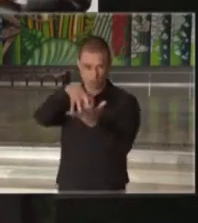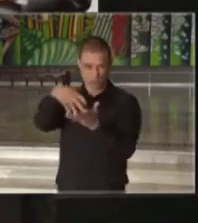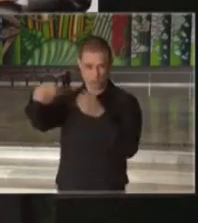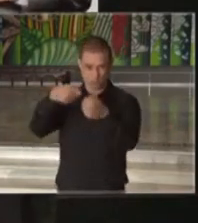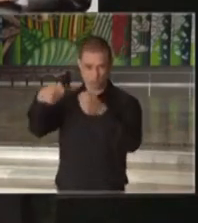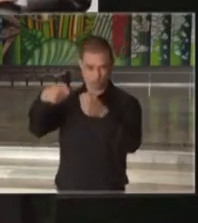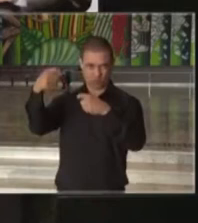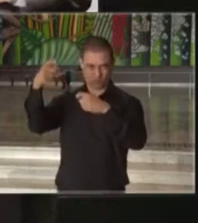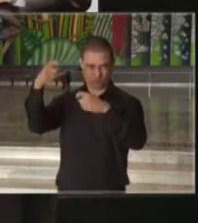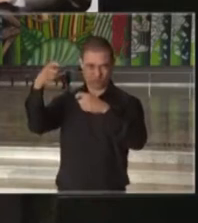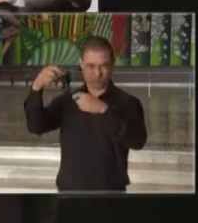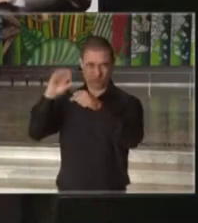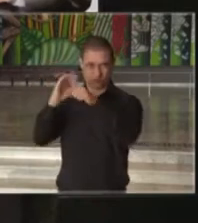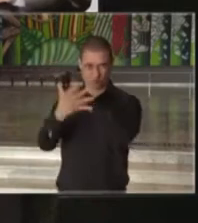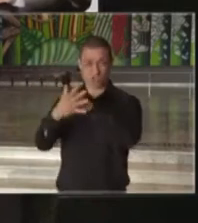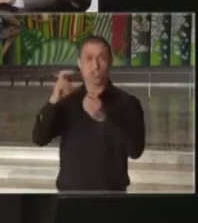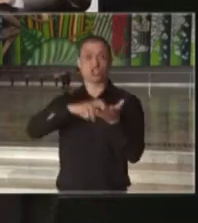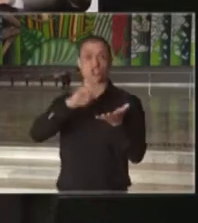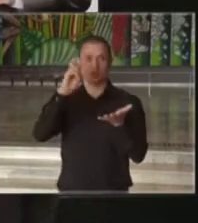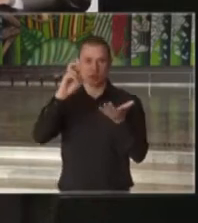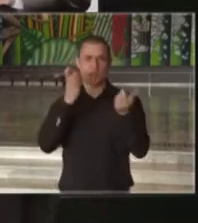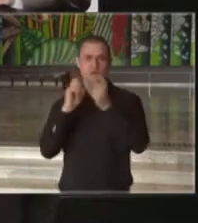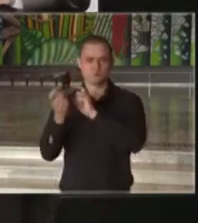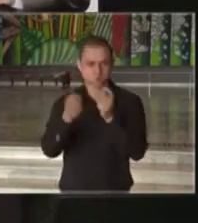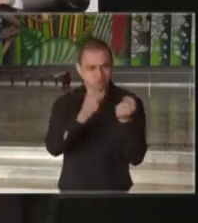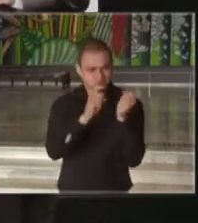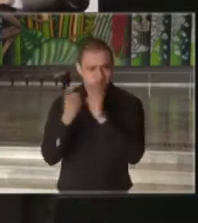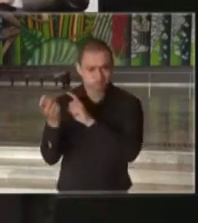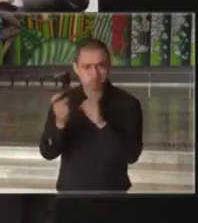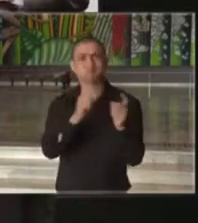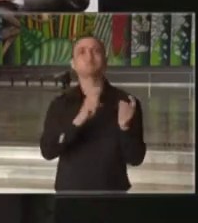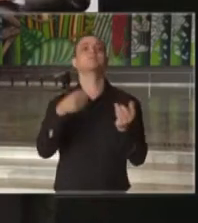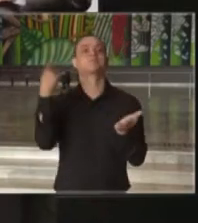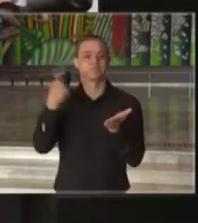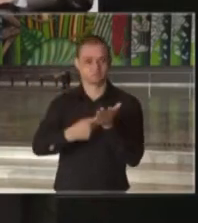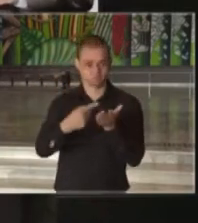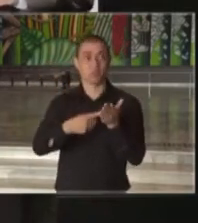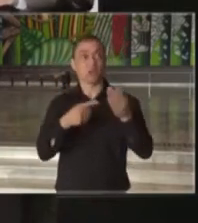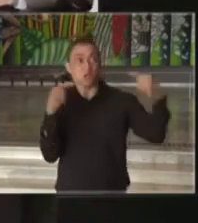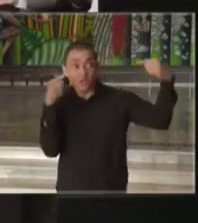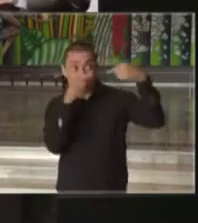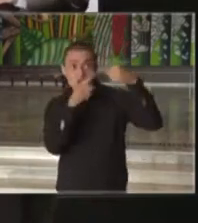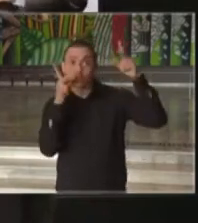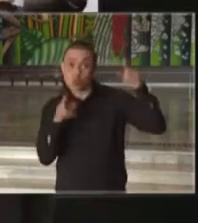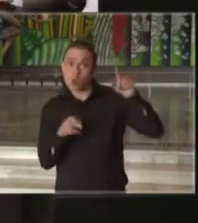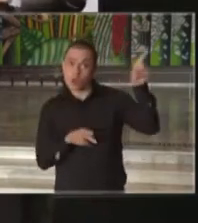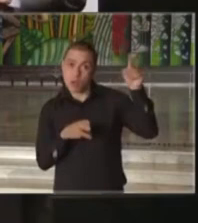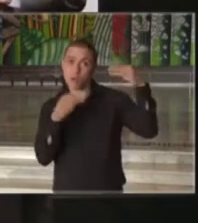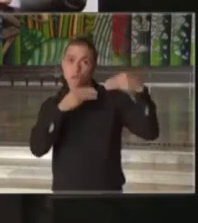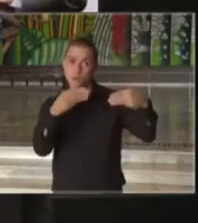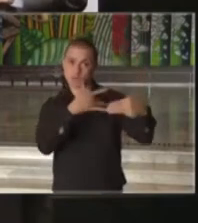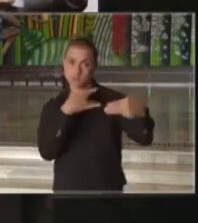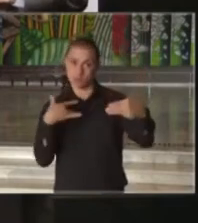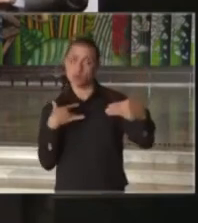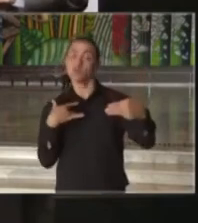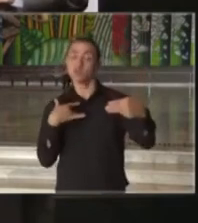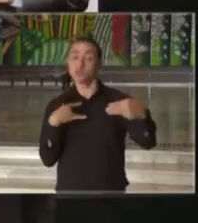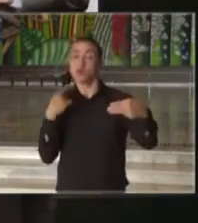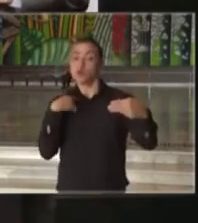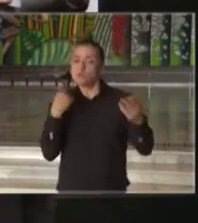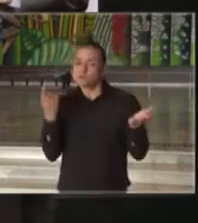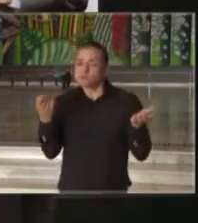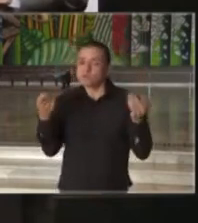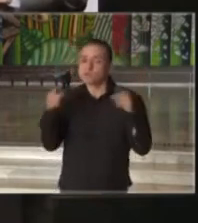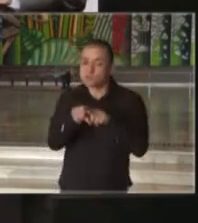esteve reunido a manhã toda e estamos alinhados com o Ministério da Saúde para estabelecer exatamente